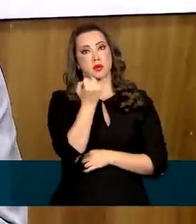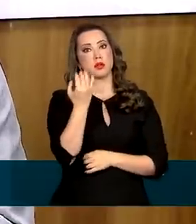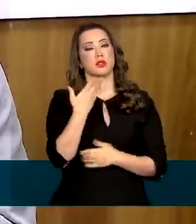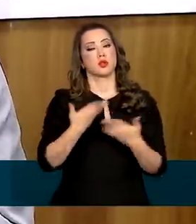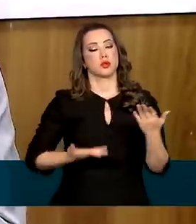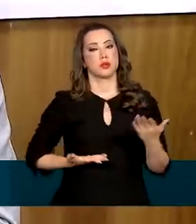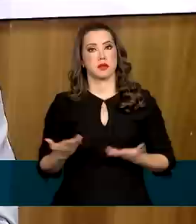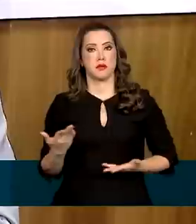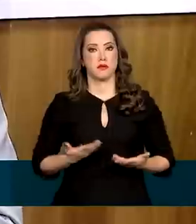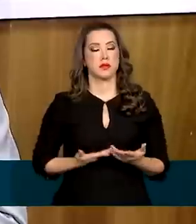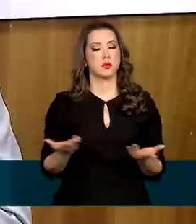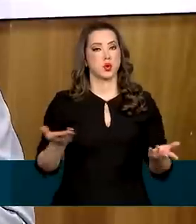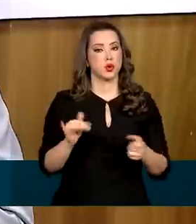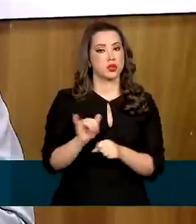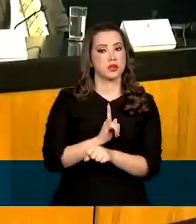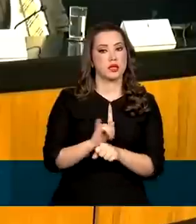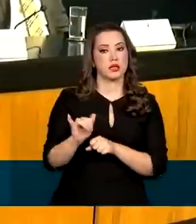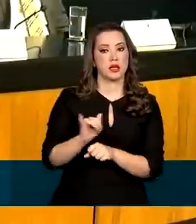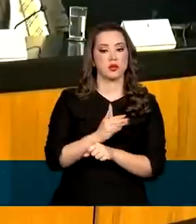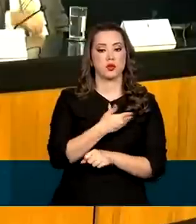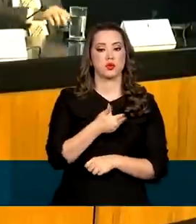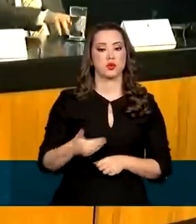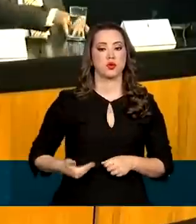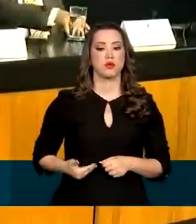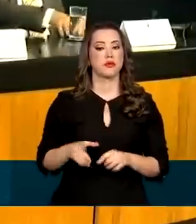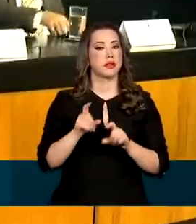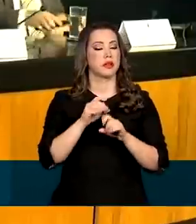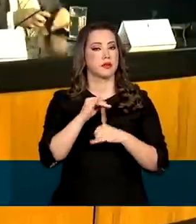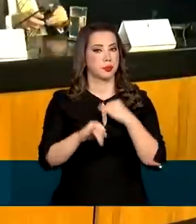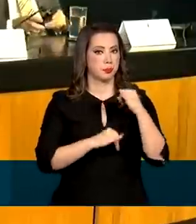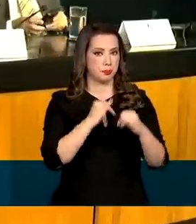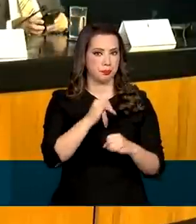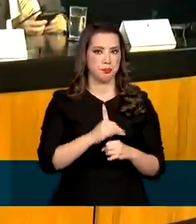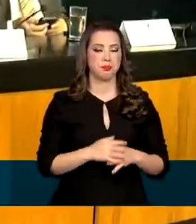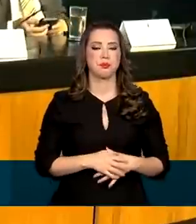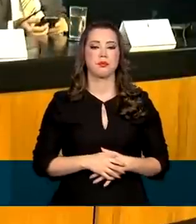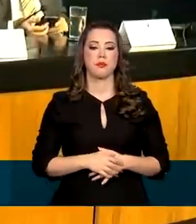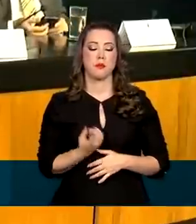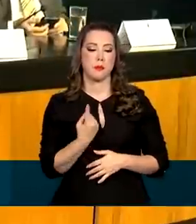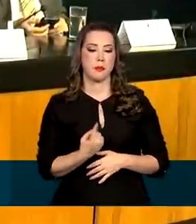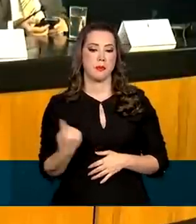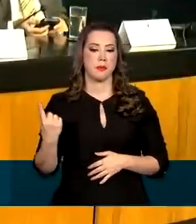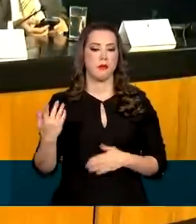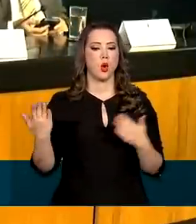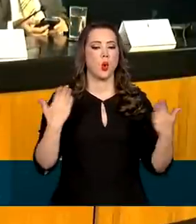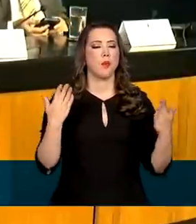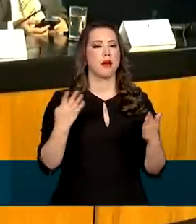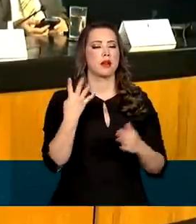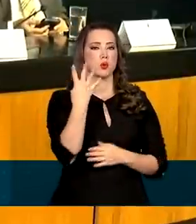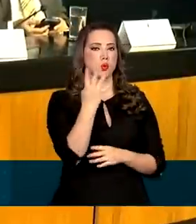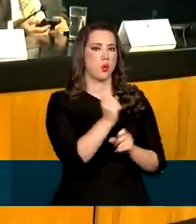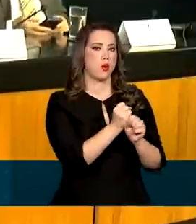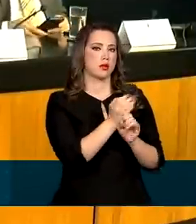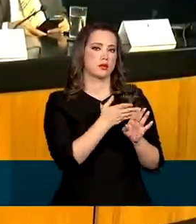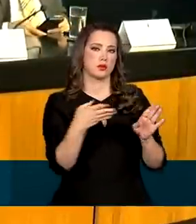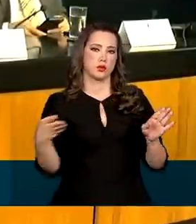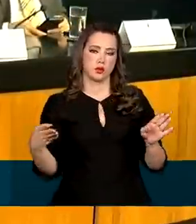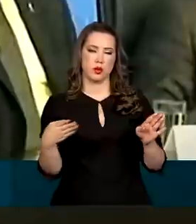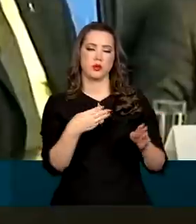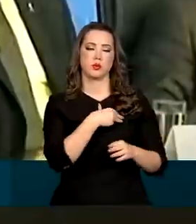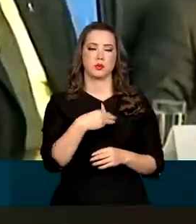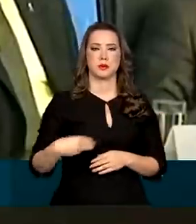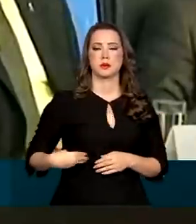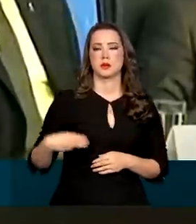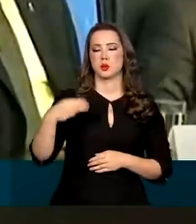numa estratégia, que é a estratégia de governo digital. Ao fazer um balanço dos quatro anos em que ocupou o Ministério da Economia, o ministro Paulo Guedes